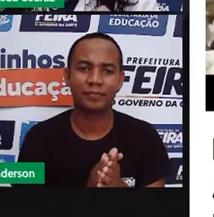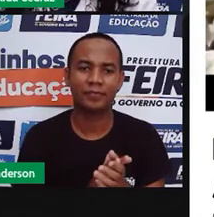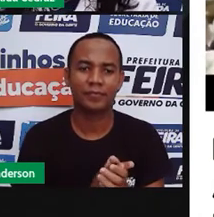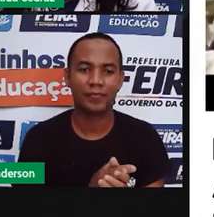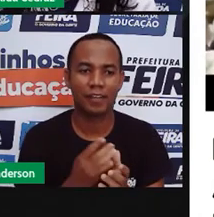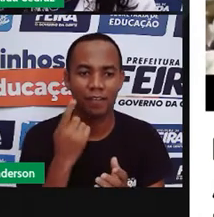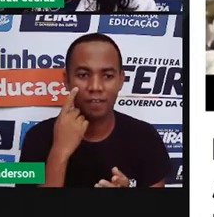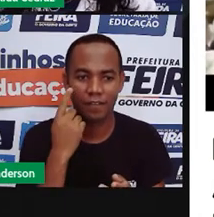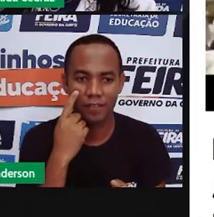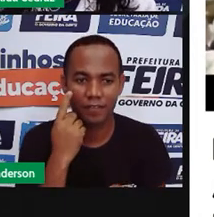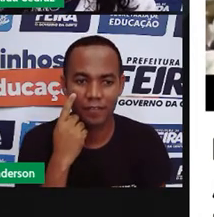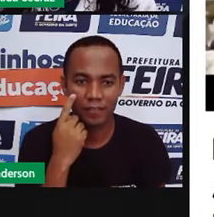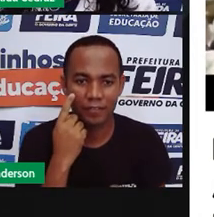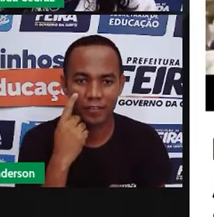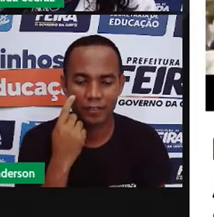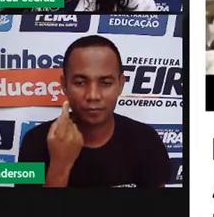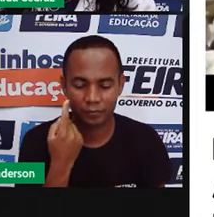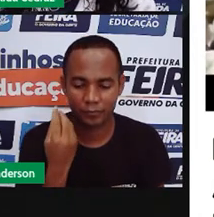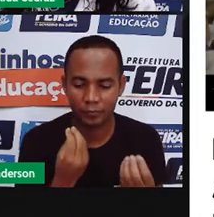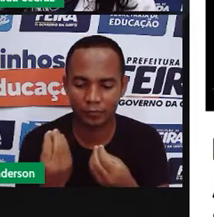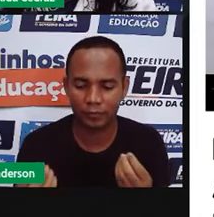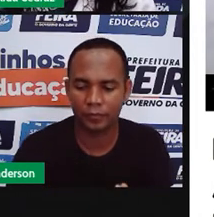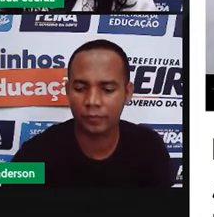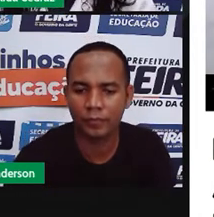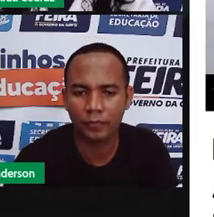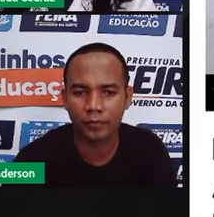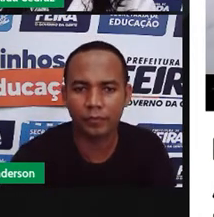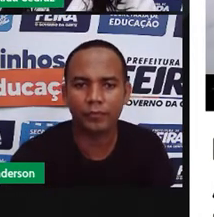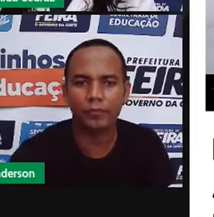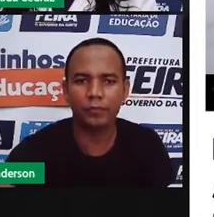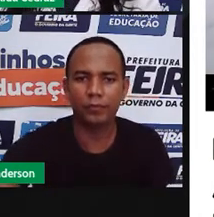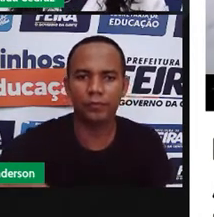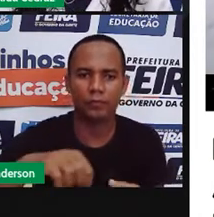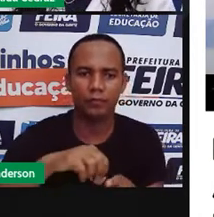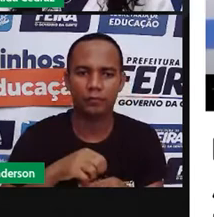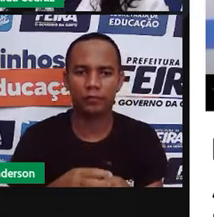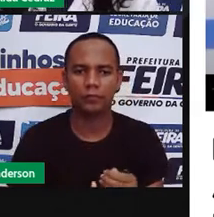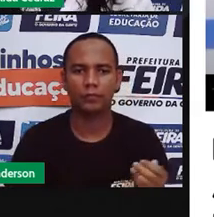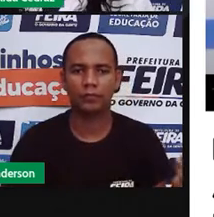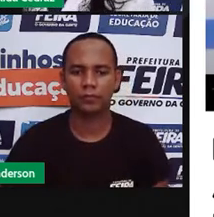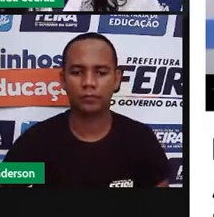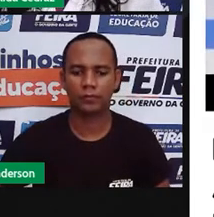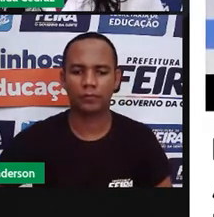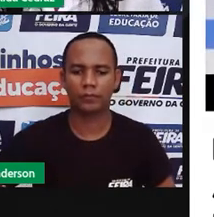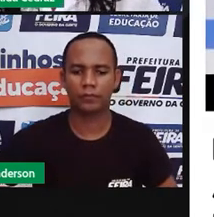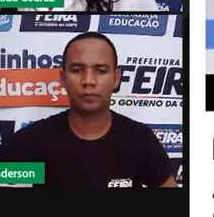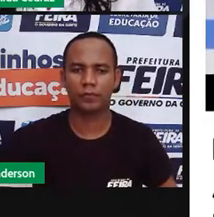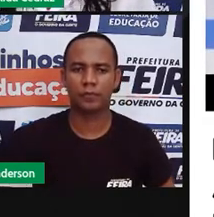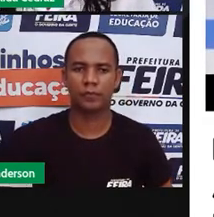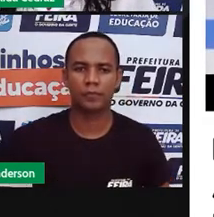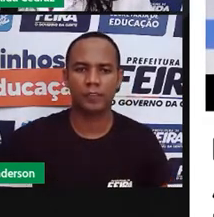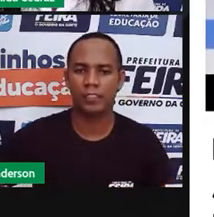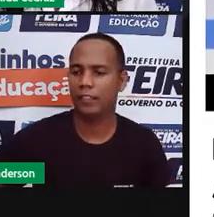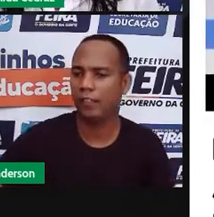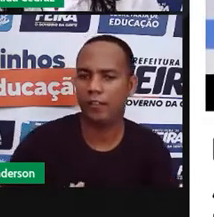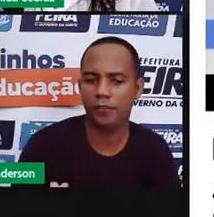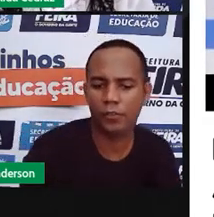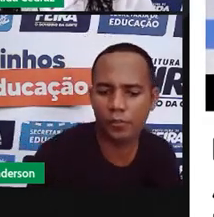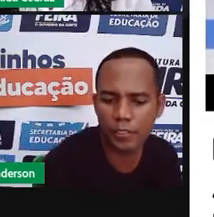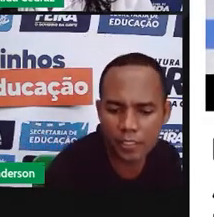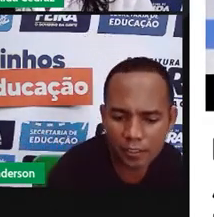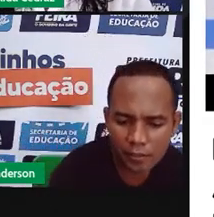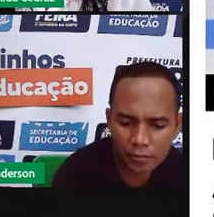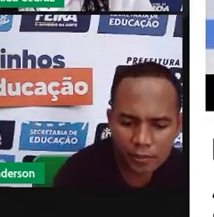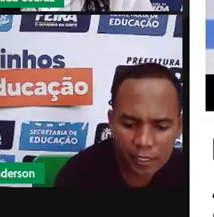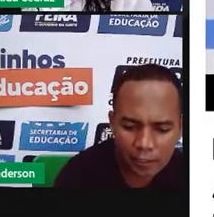Vamos assistir esse vídeo, tá bom? Esse é um ano em que vamos ter fartura, porque é um ano que choveu bastante,